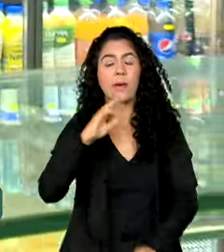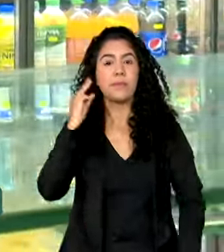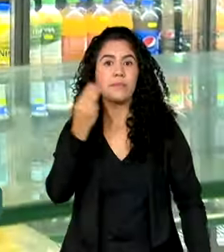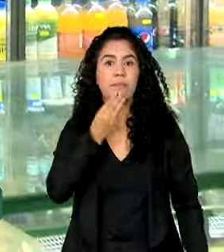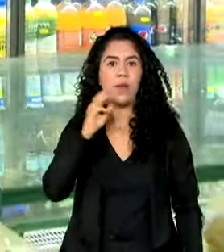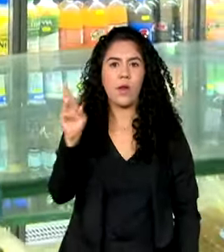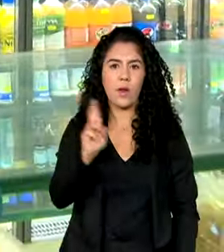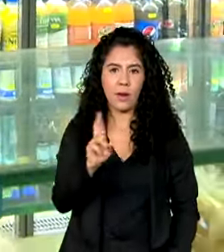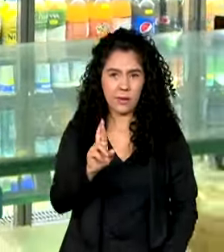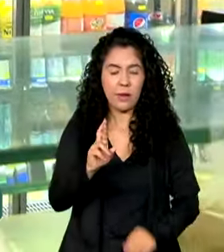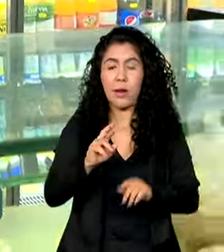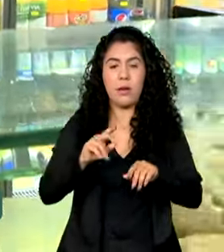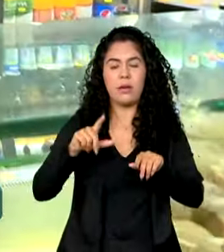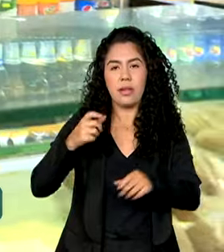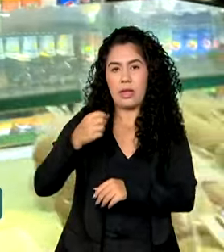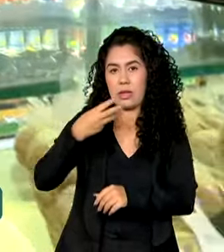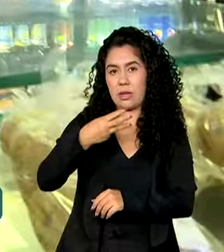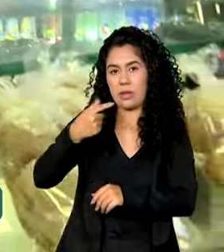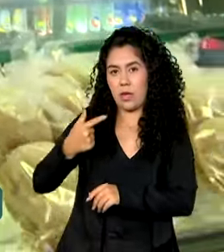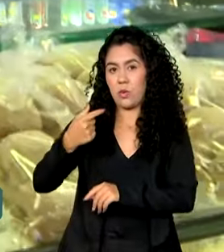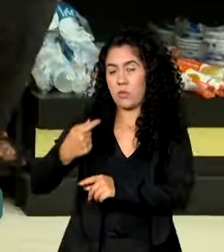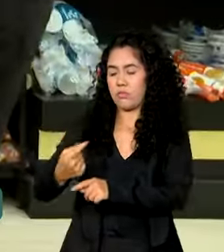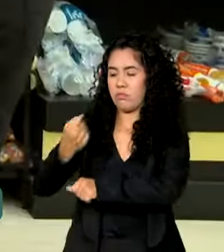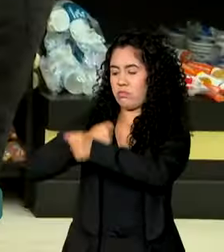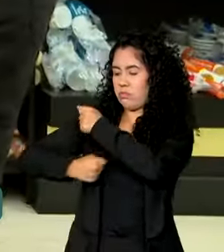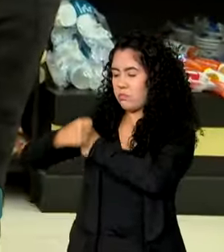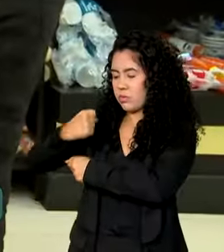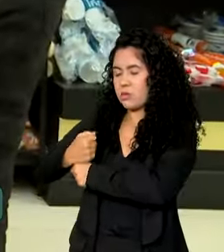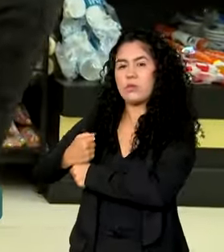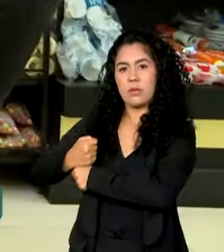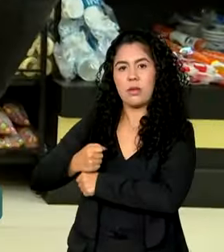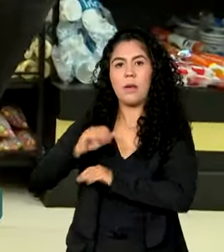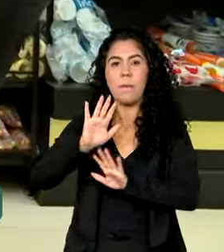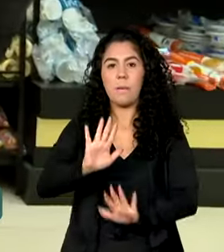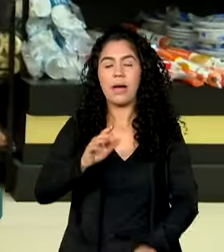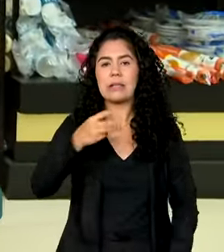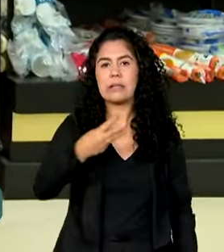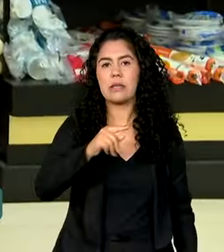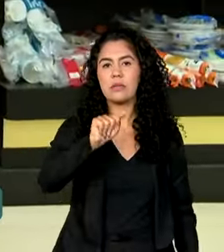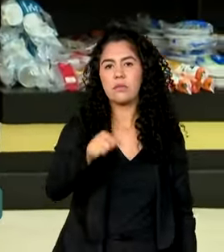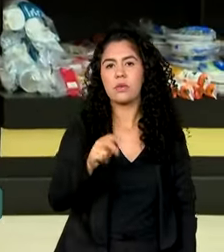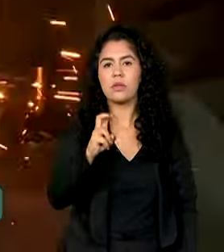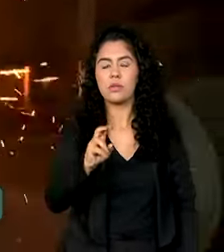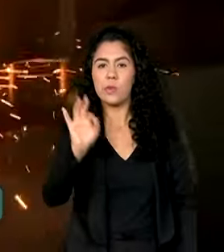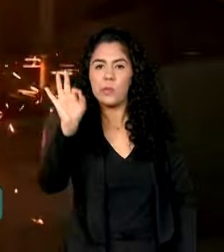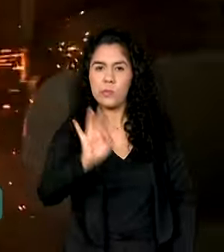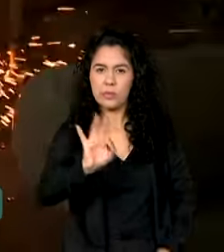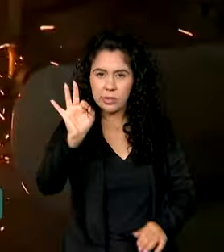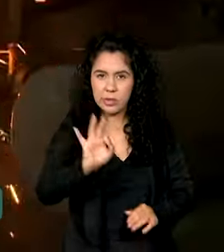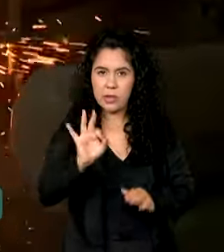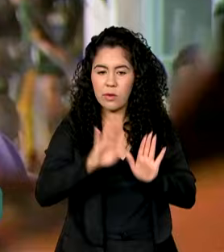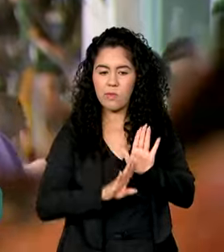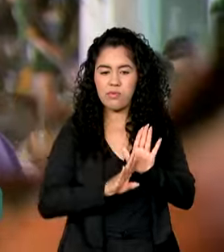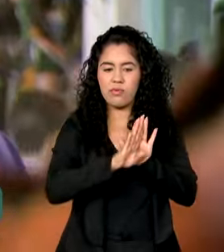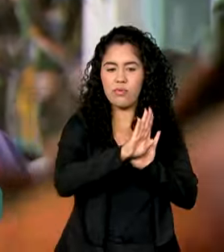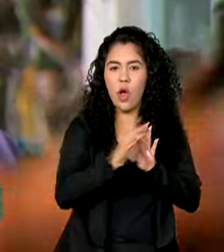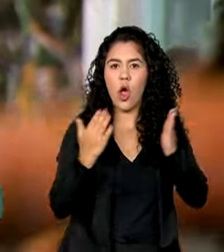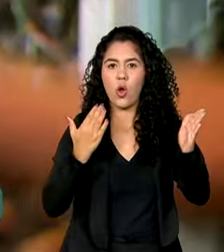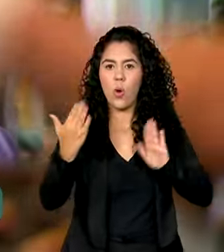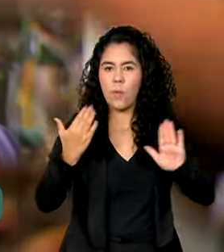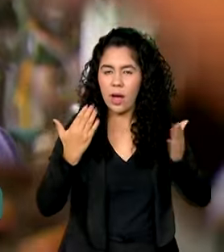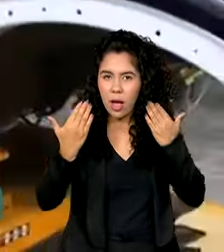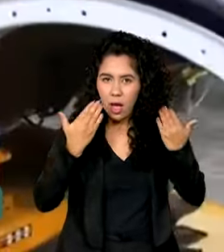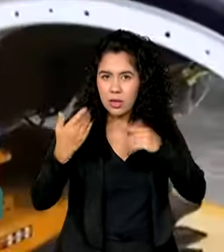31 de dezembro do ano passado. Um aumento de 3,5% em relação a 2022. Ou